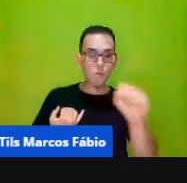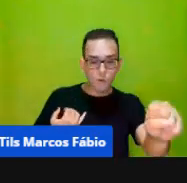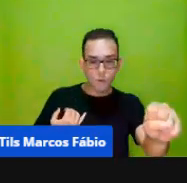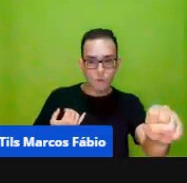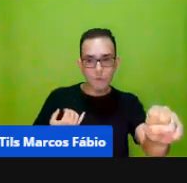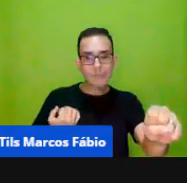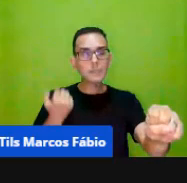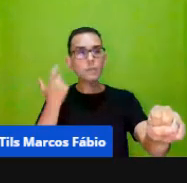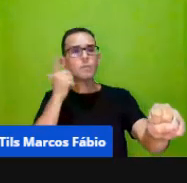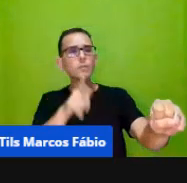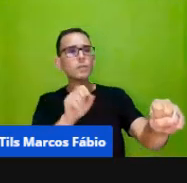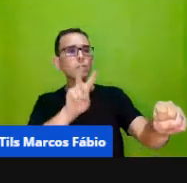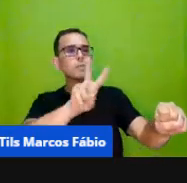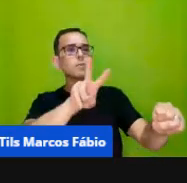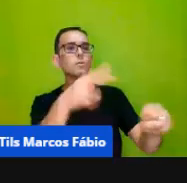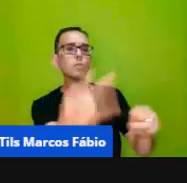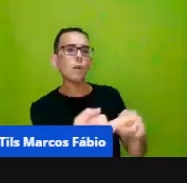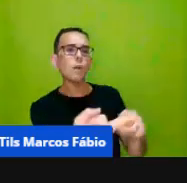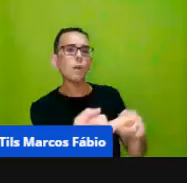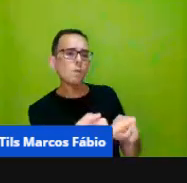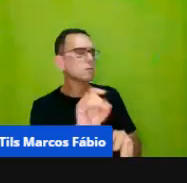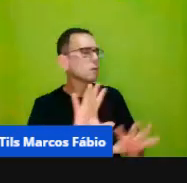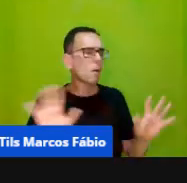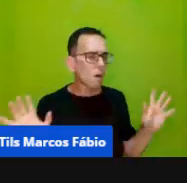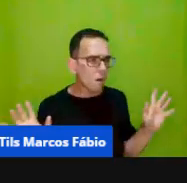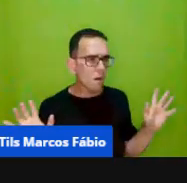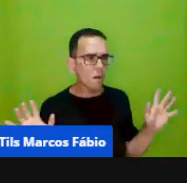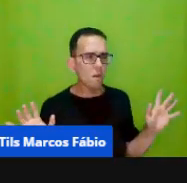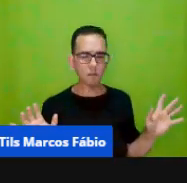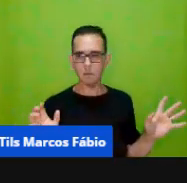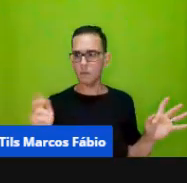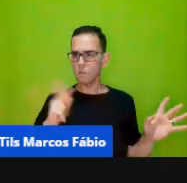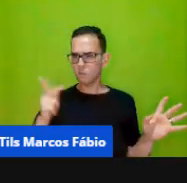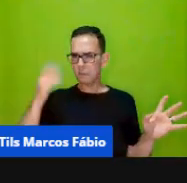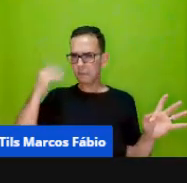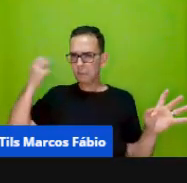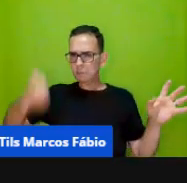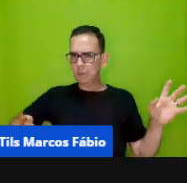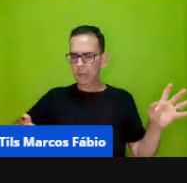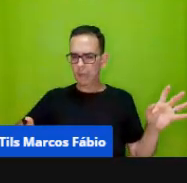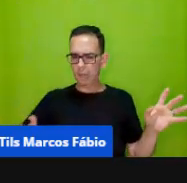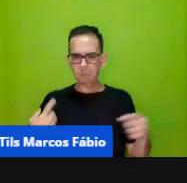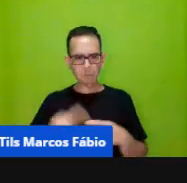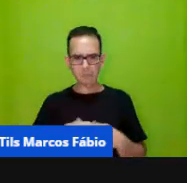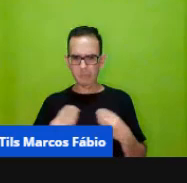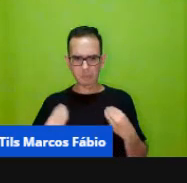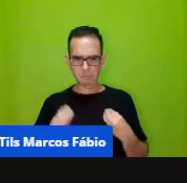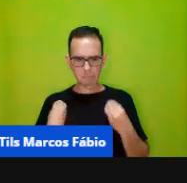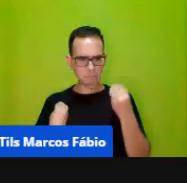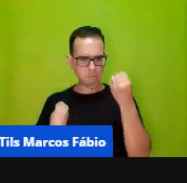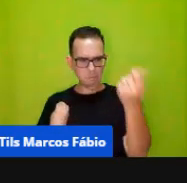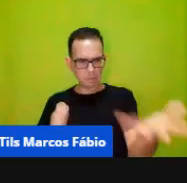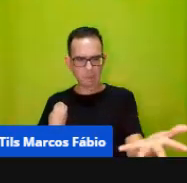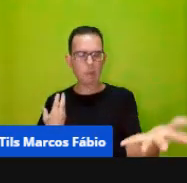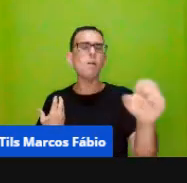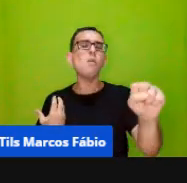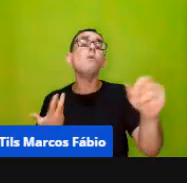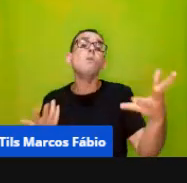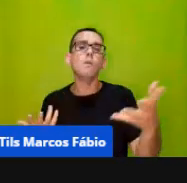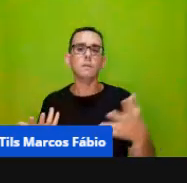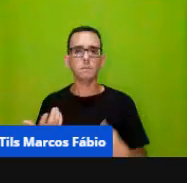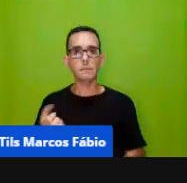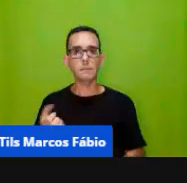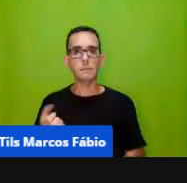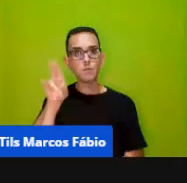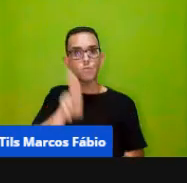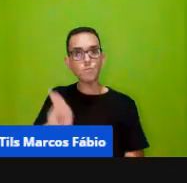foi dois eu fiz dois pontos só nem o professor sabe explicar por que o aquele oito está fazendo ali agora se eu estou utilizando